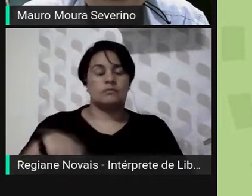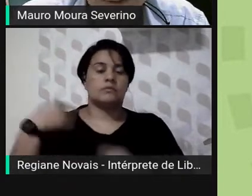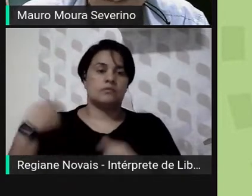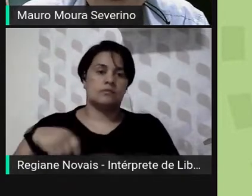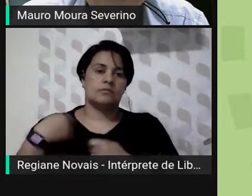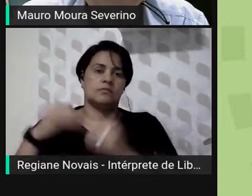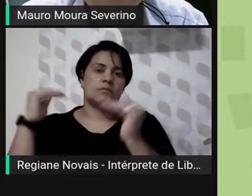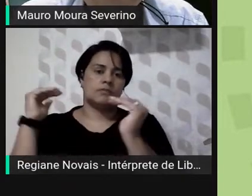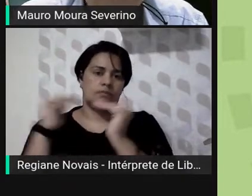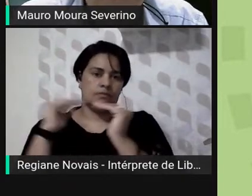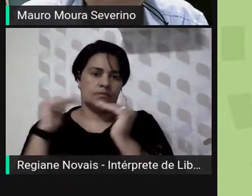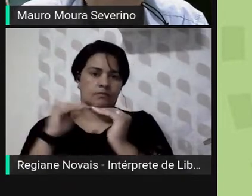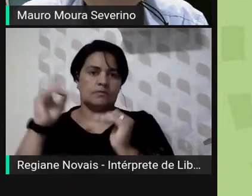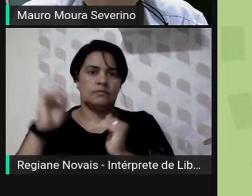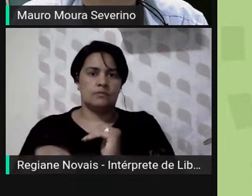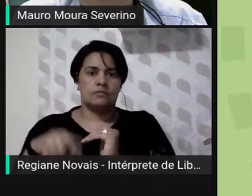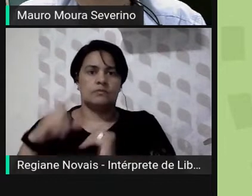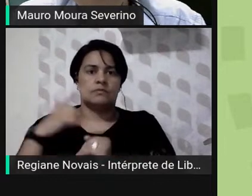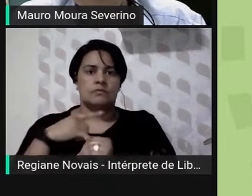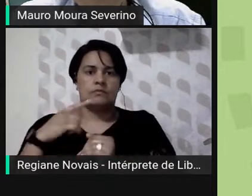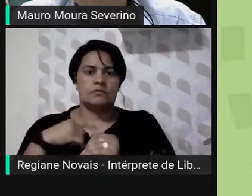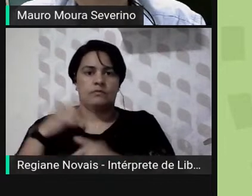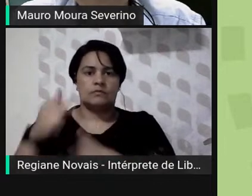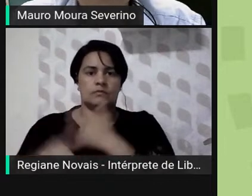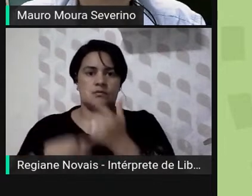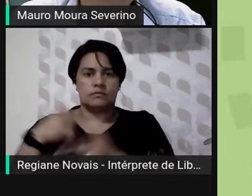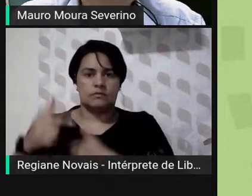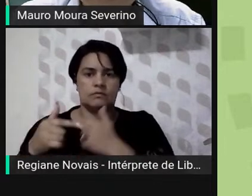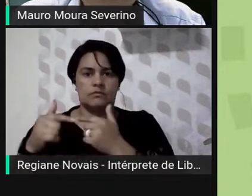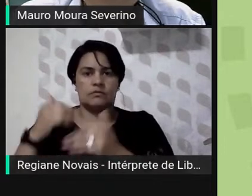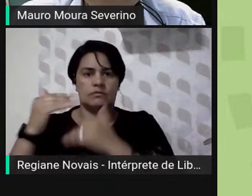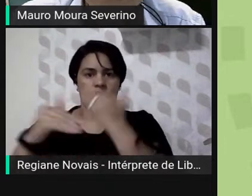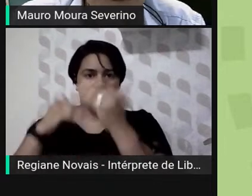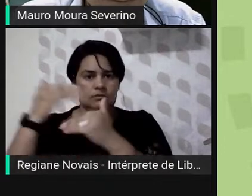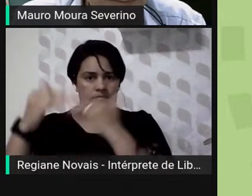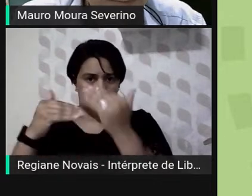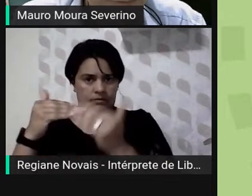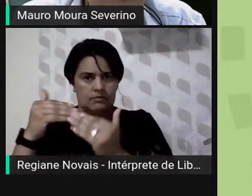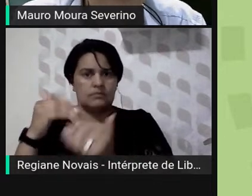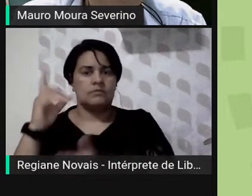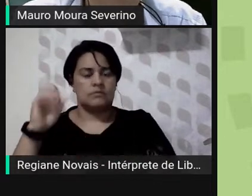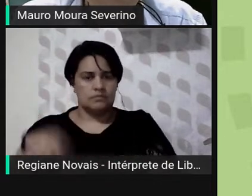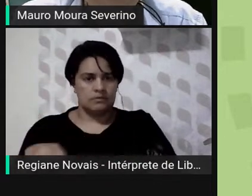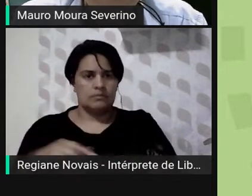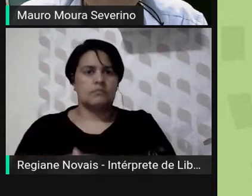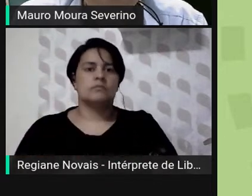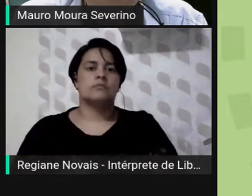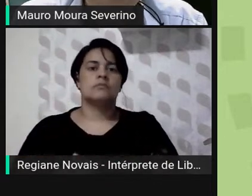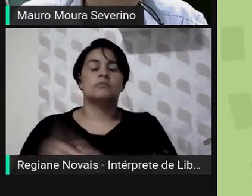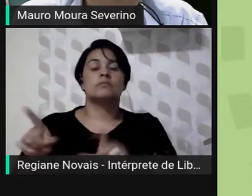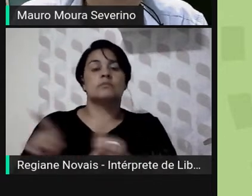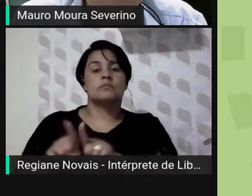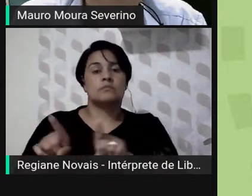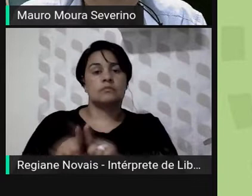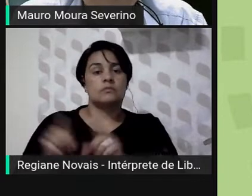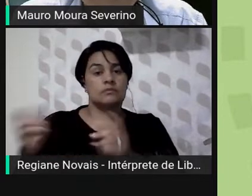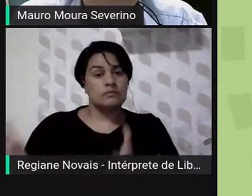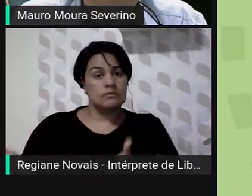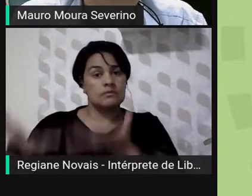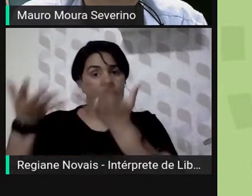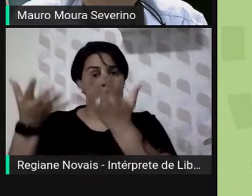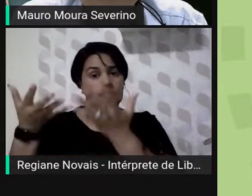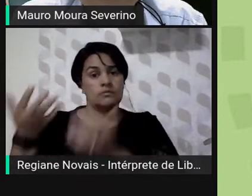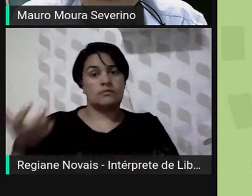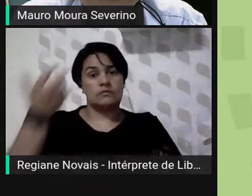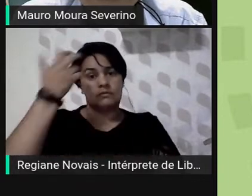adequada entre a jornada do servidor e a complexidade do trabalho por ele desenvolvido, promove a